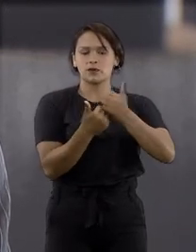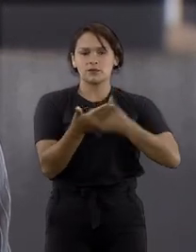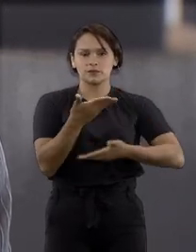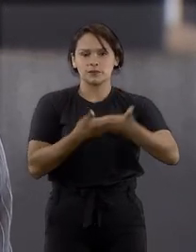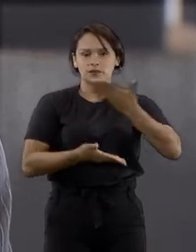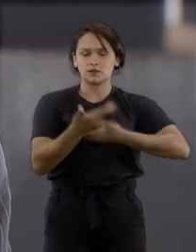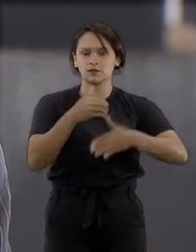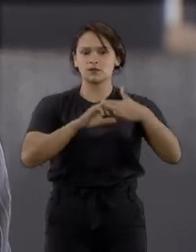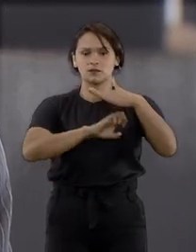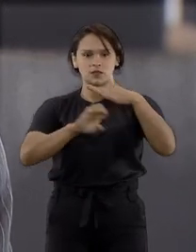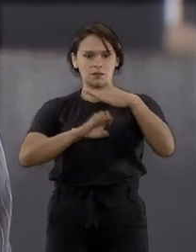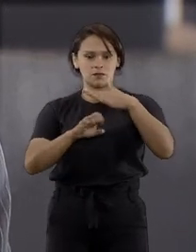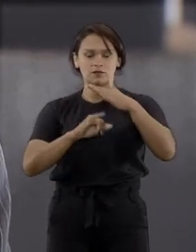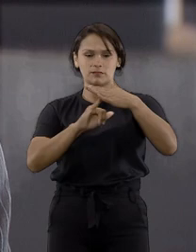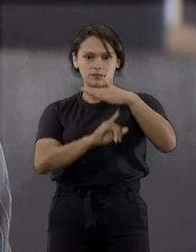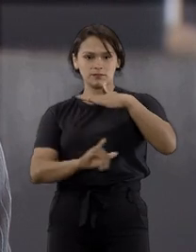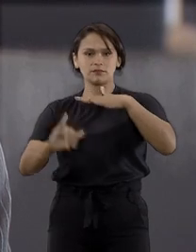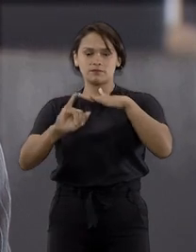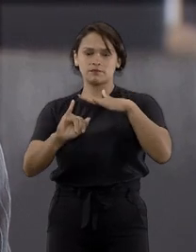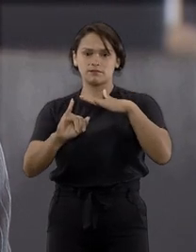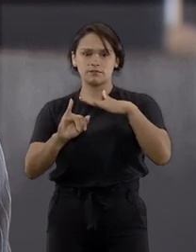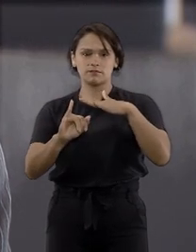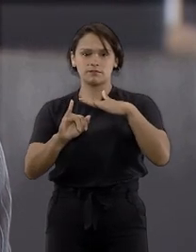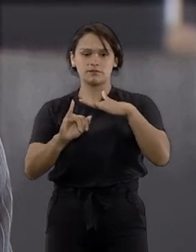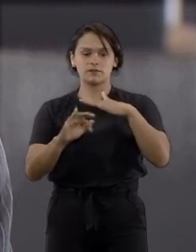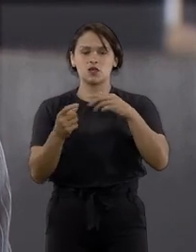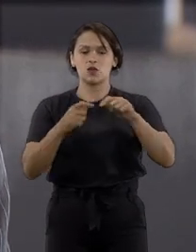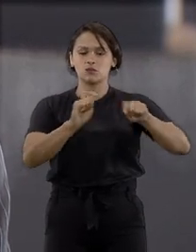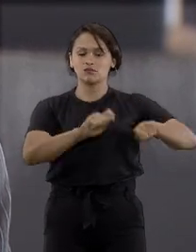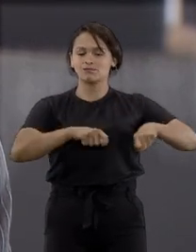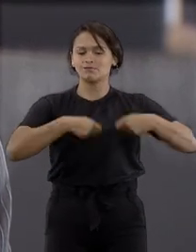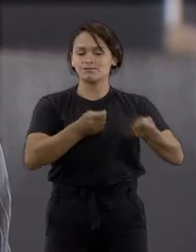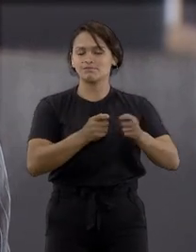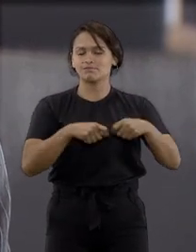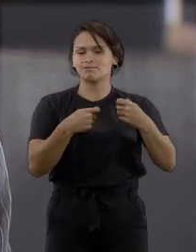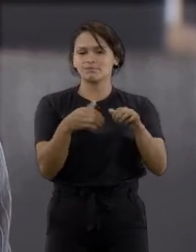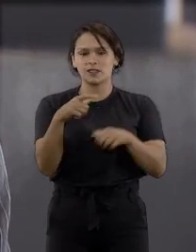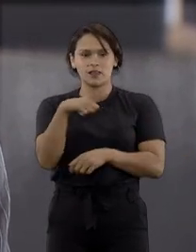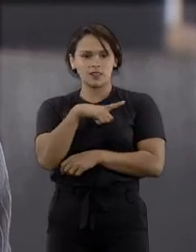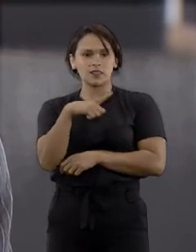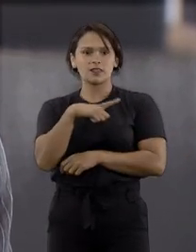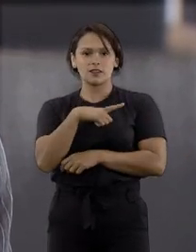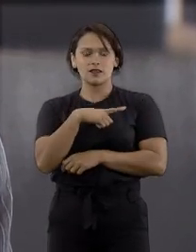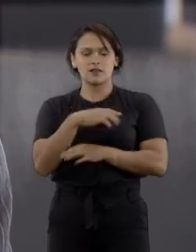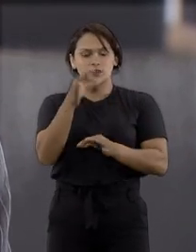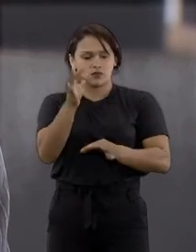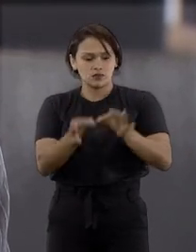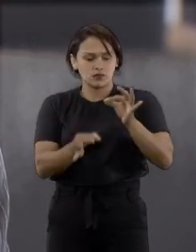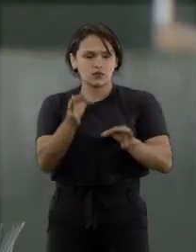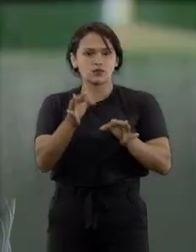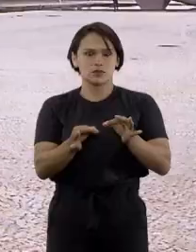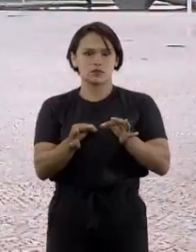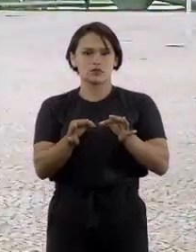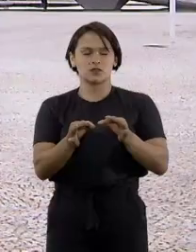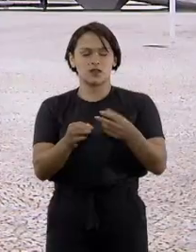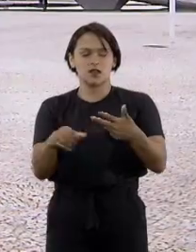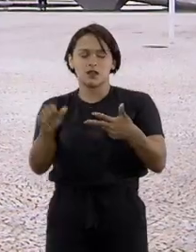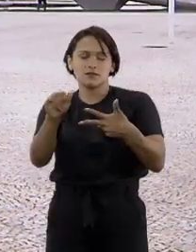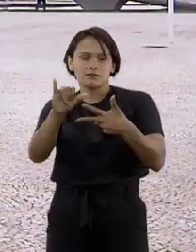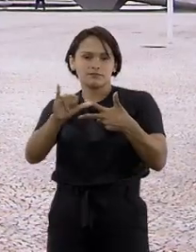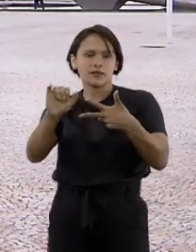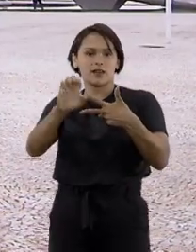apoio de empresas e instituições. O desafio que se impôs, judiciais,